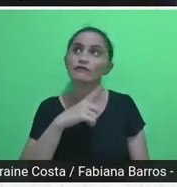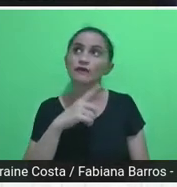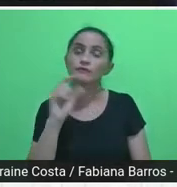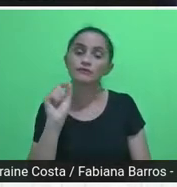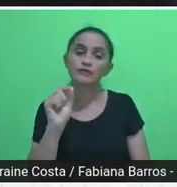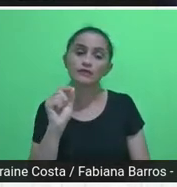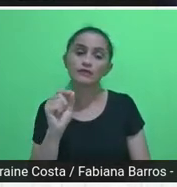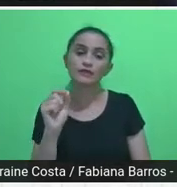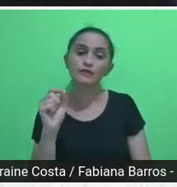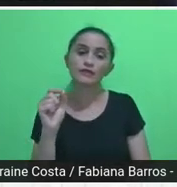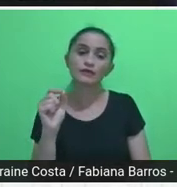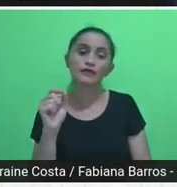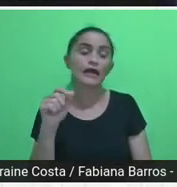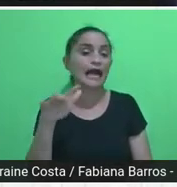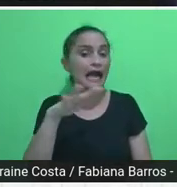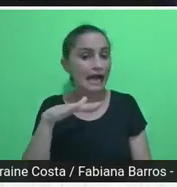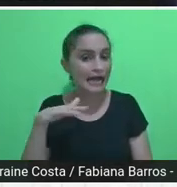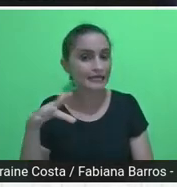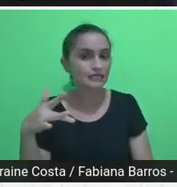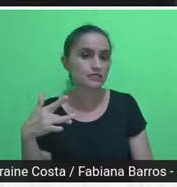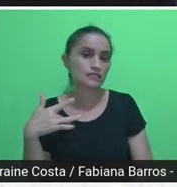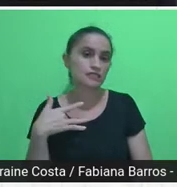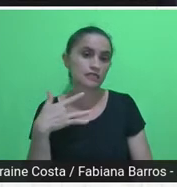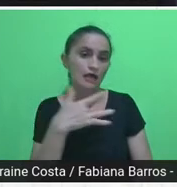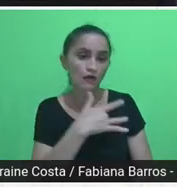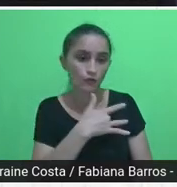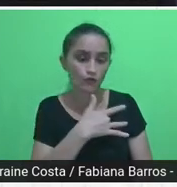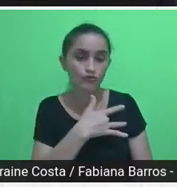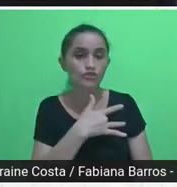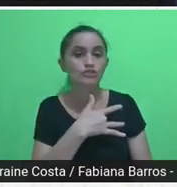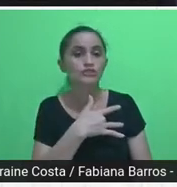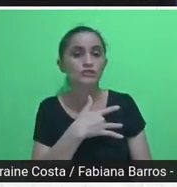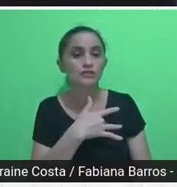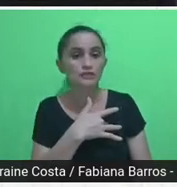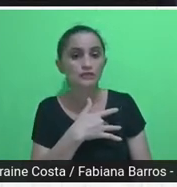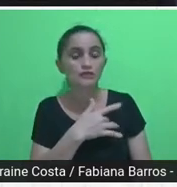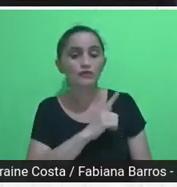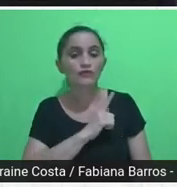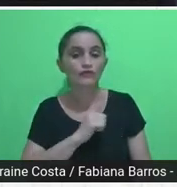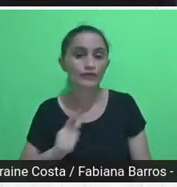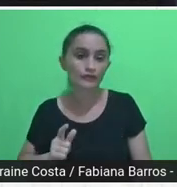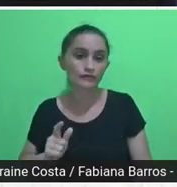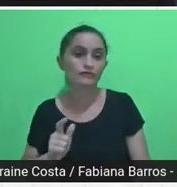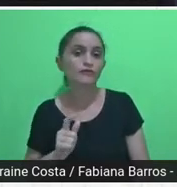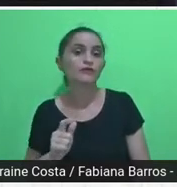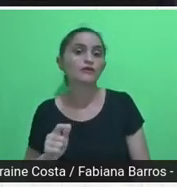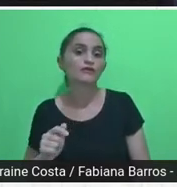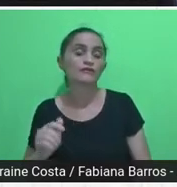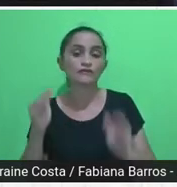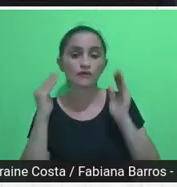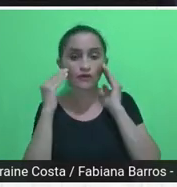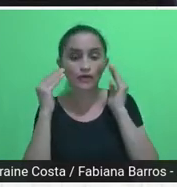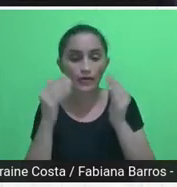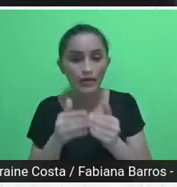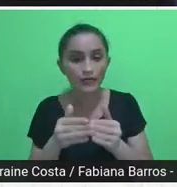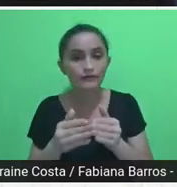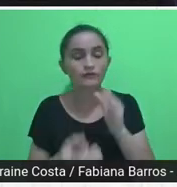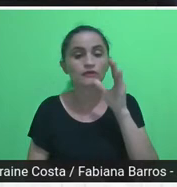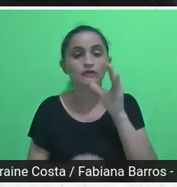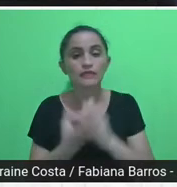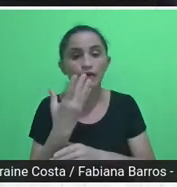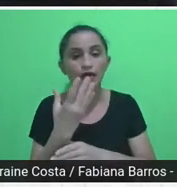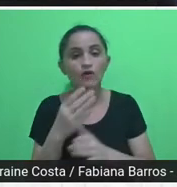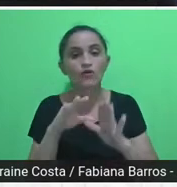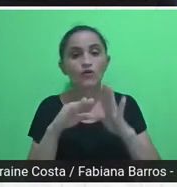saúde pública, na construção dessa, do conceito de saúde pública,